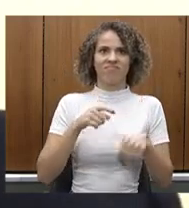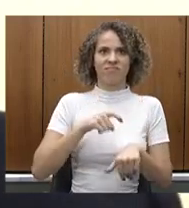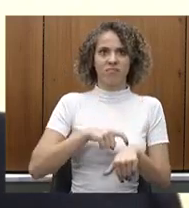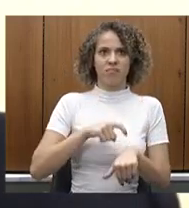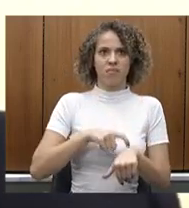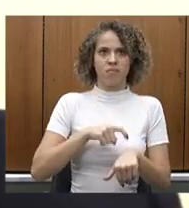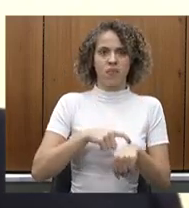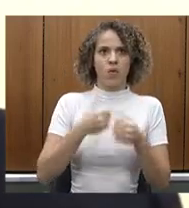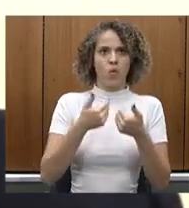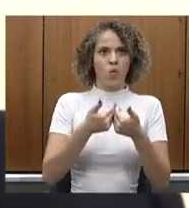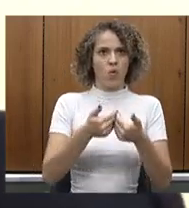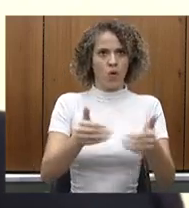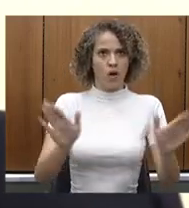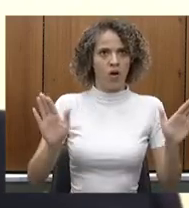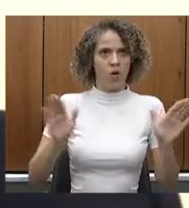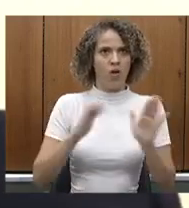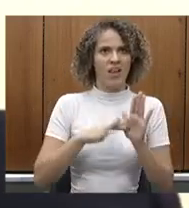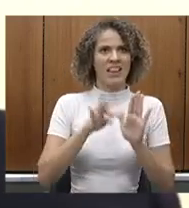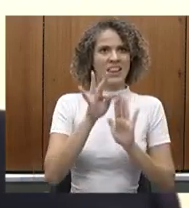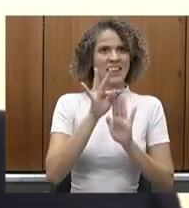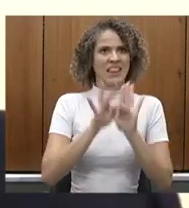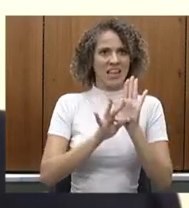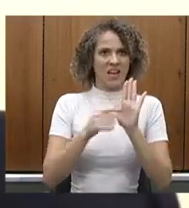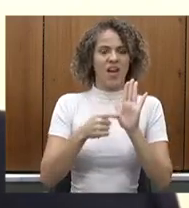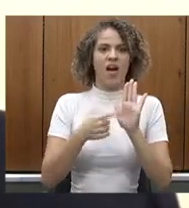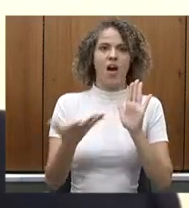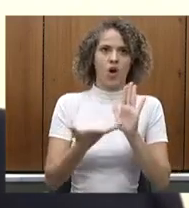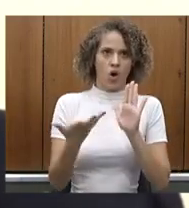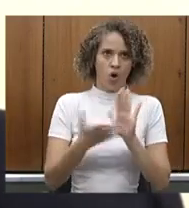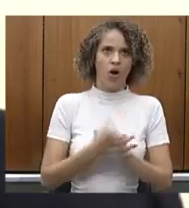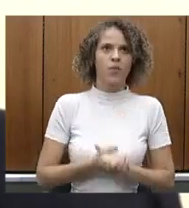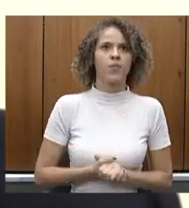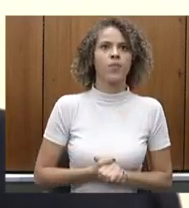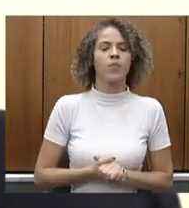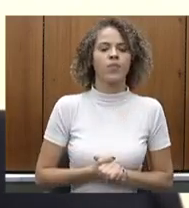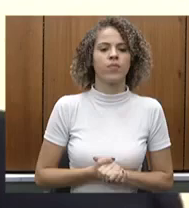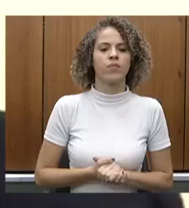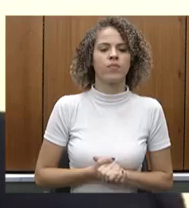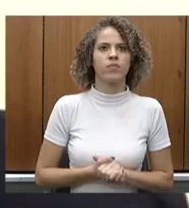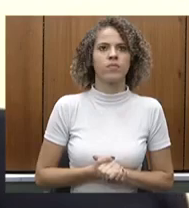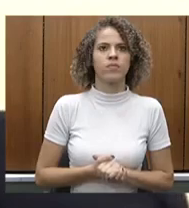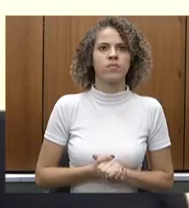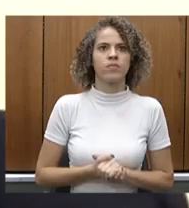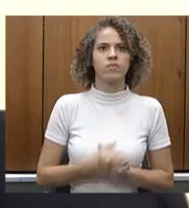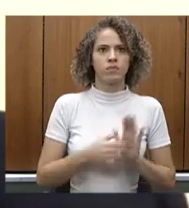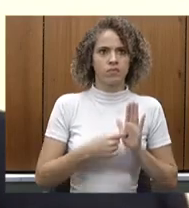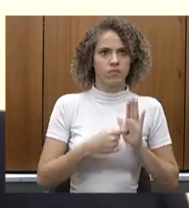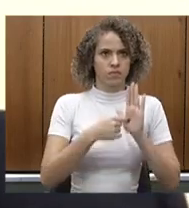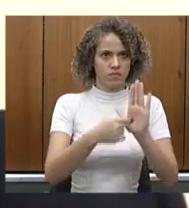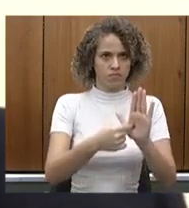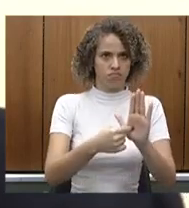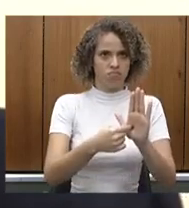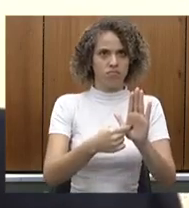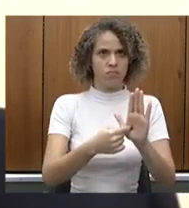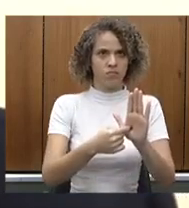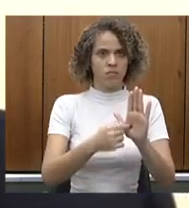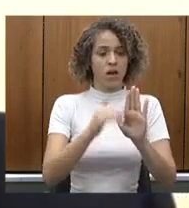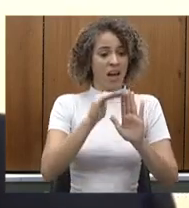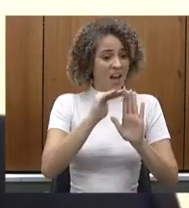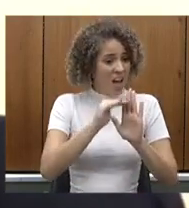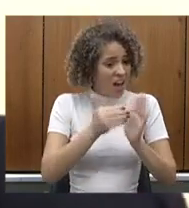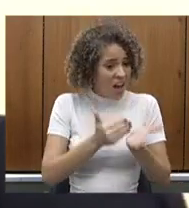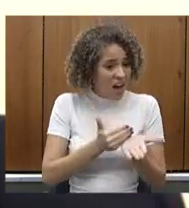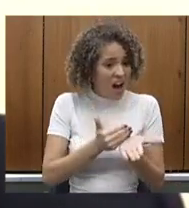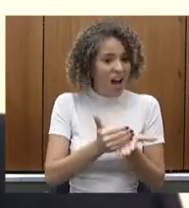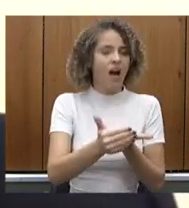eu abri um tempo maior na fala inicial somando os dois tempos previstos então a partir de agora eu vou